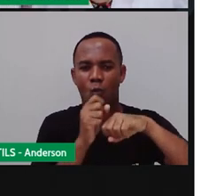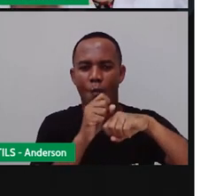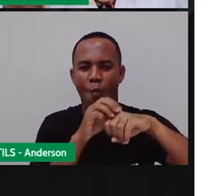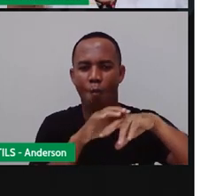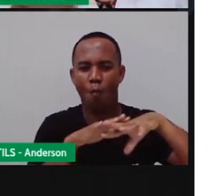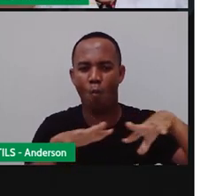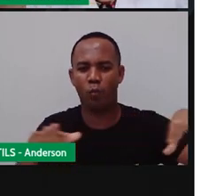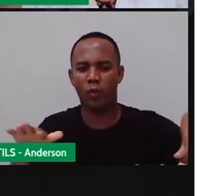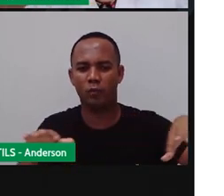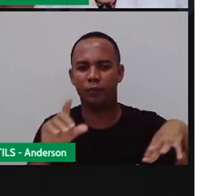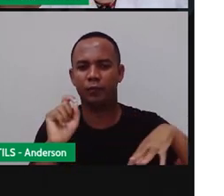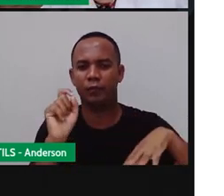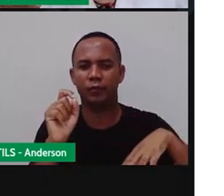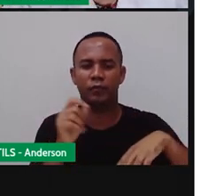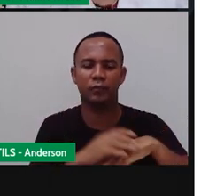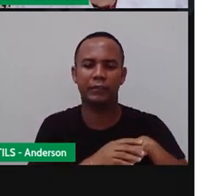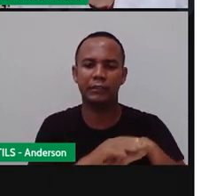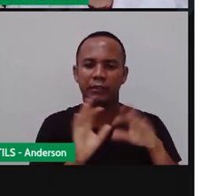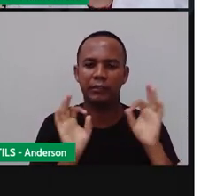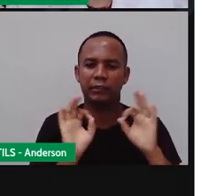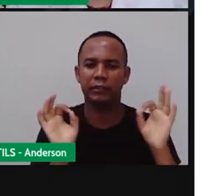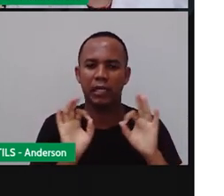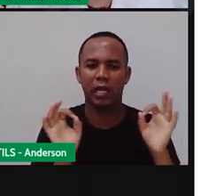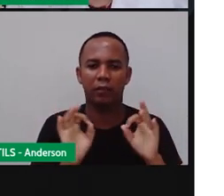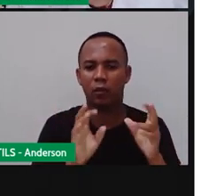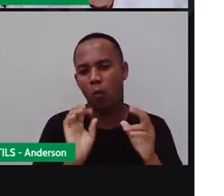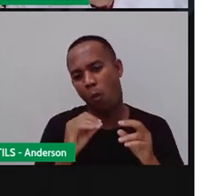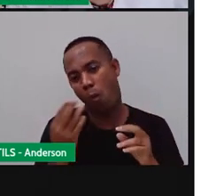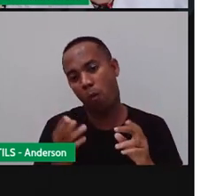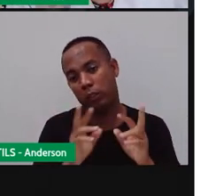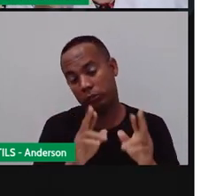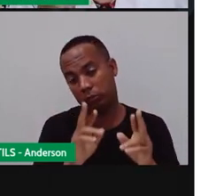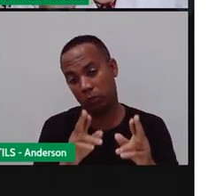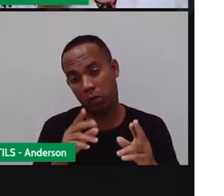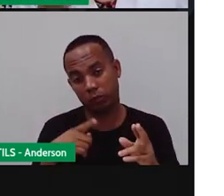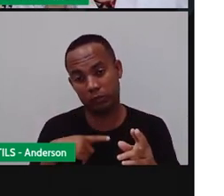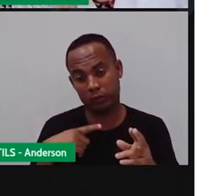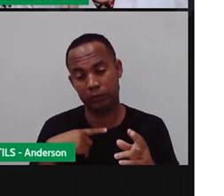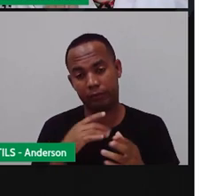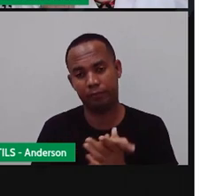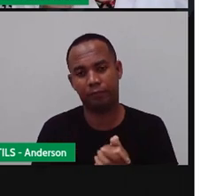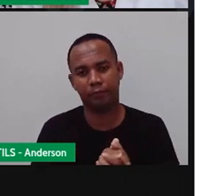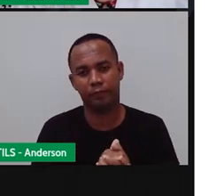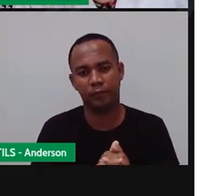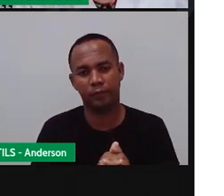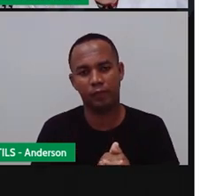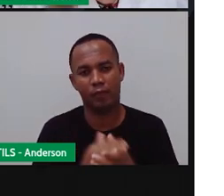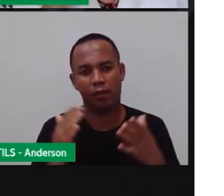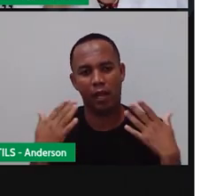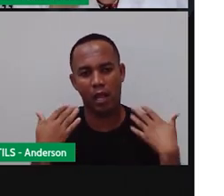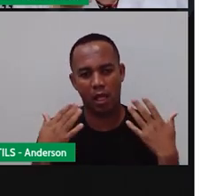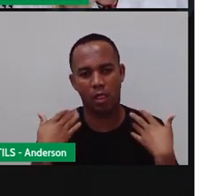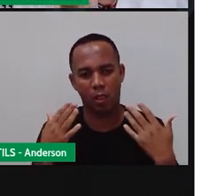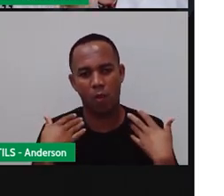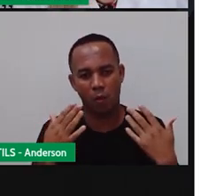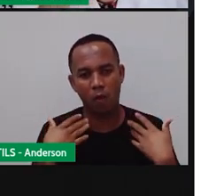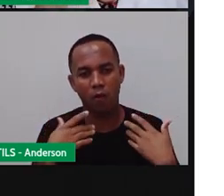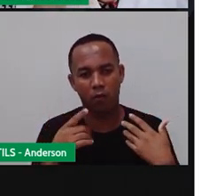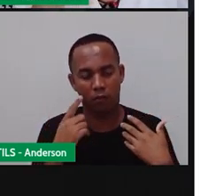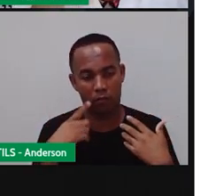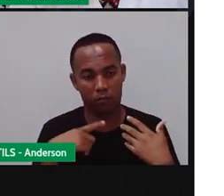obviamente, talvez não encontre imagens tão semelhantes, mas essa ideia, no verão a gente vê muito isso, o mato bem